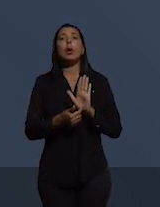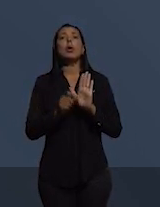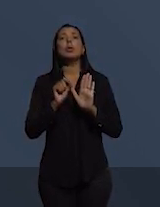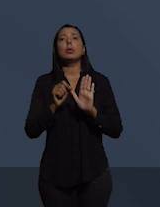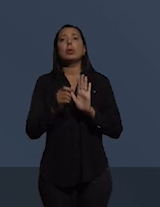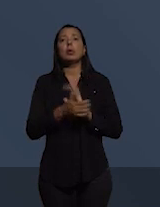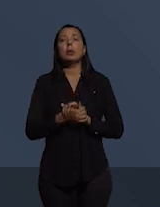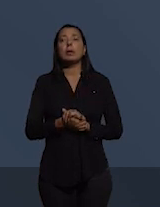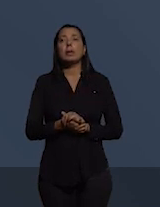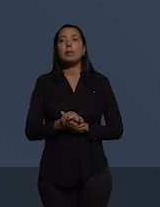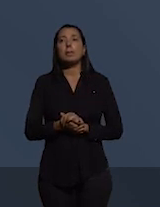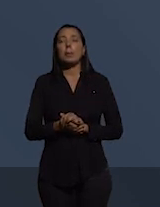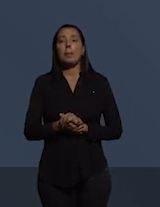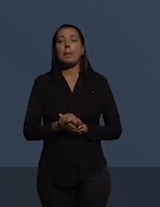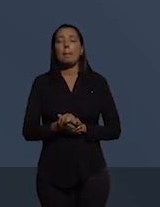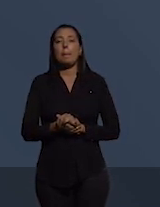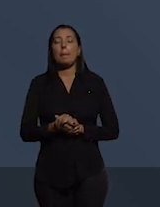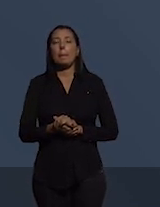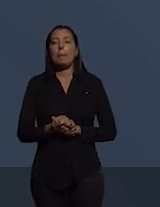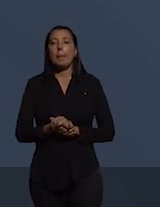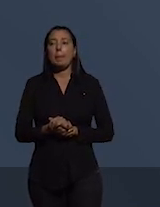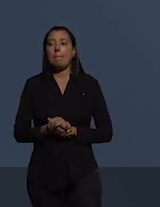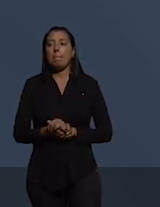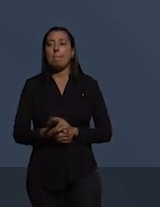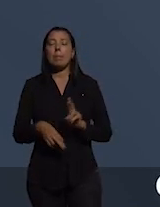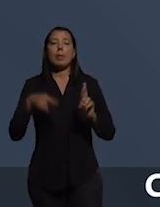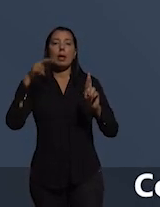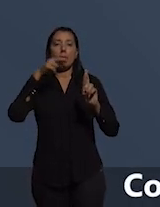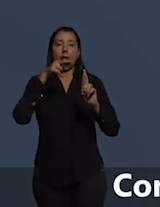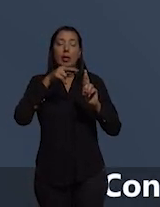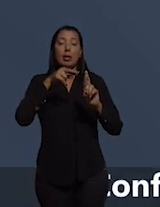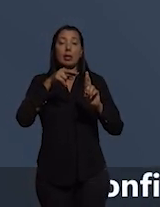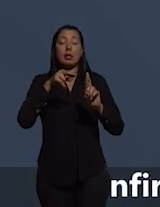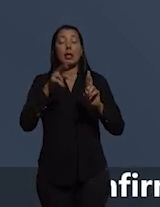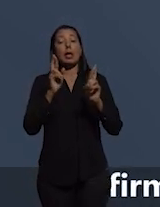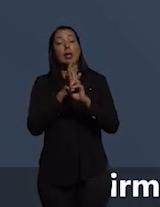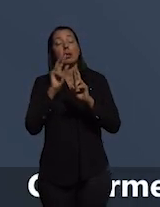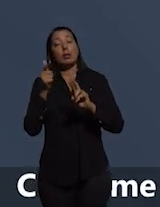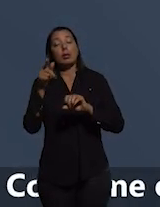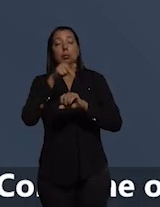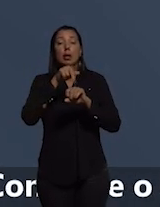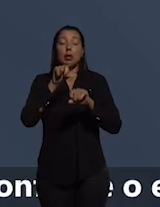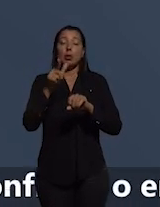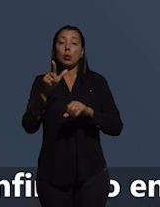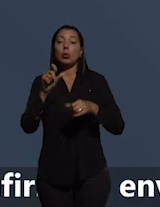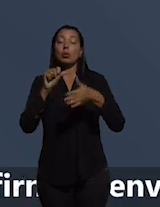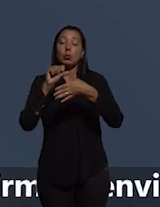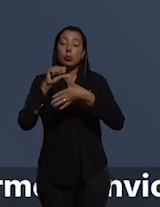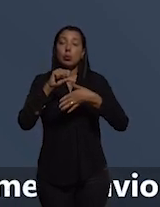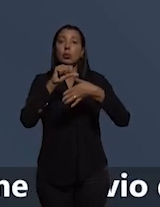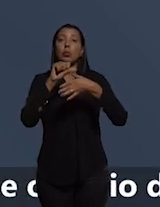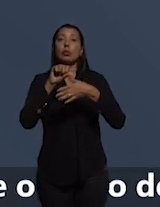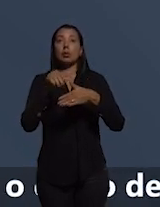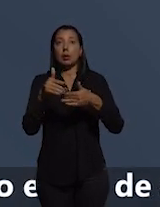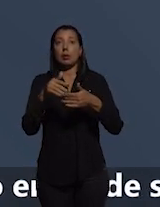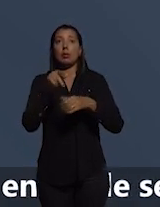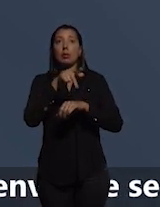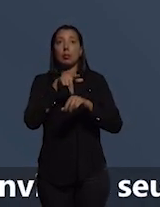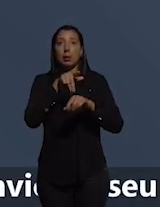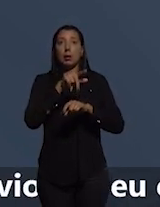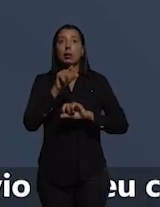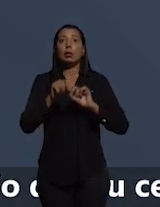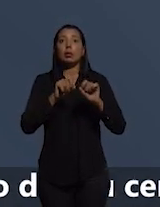que é uma referência com relação aos outros países de outros continentes então os países